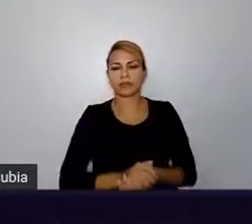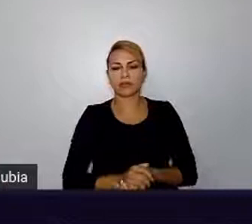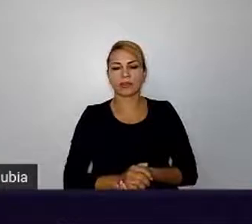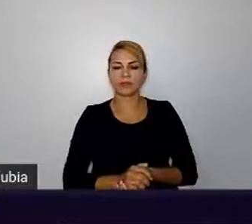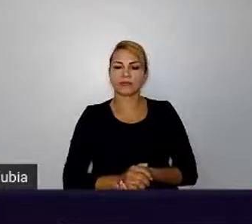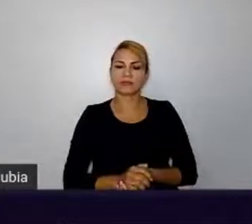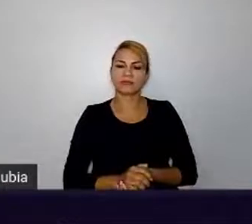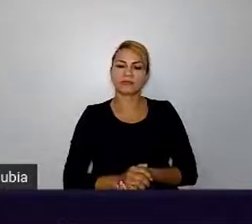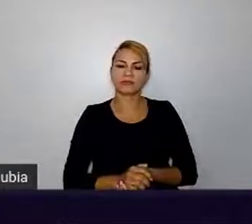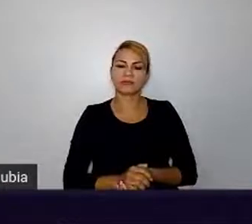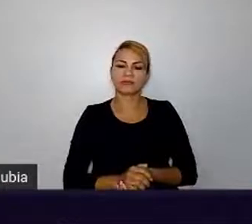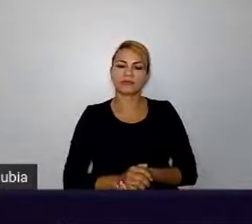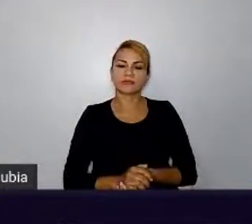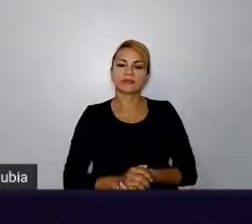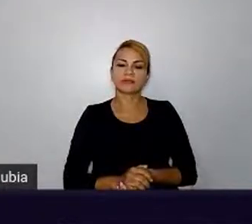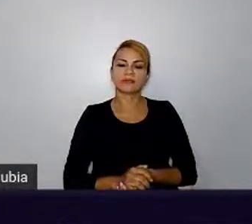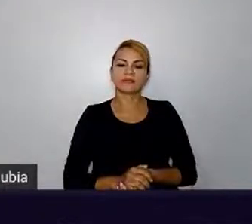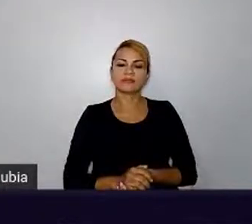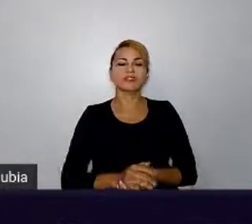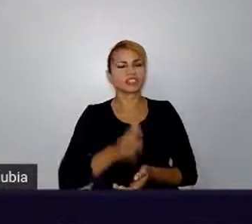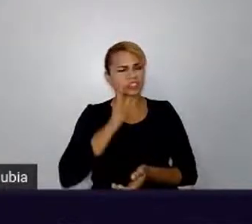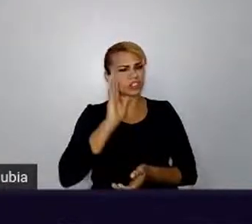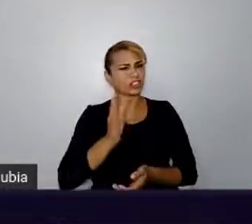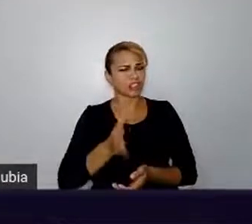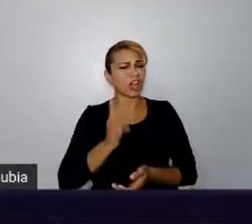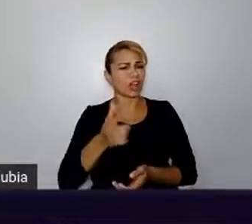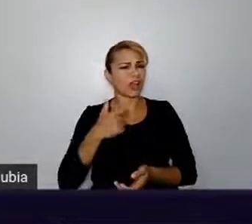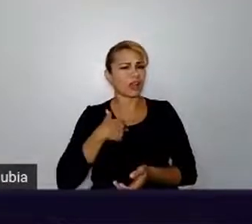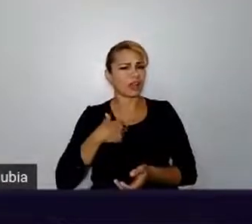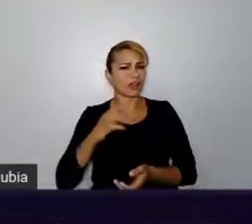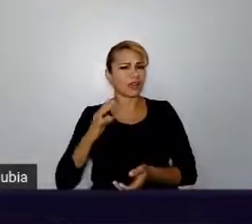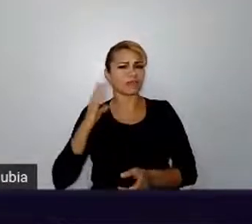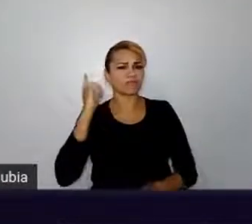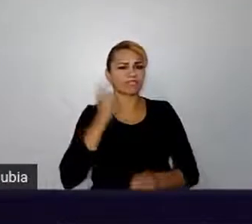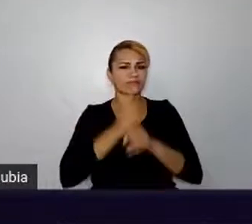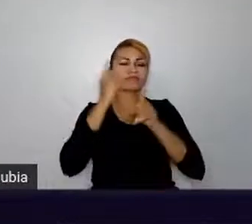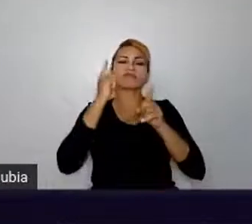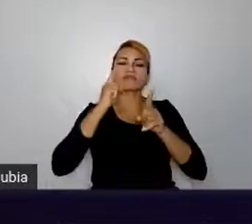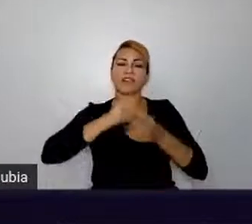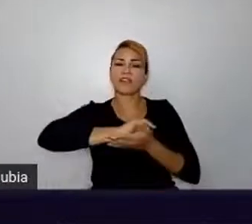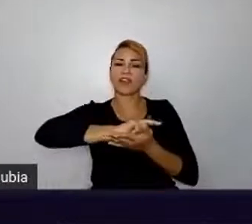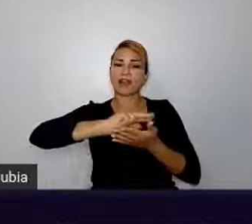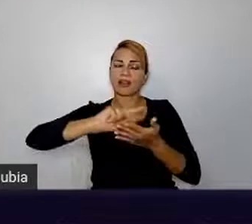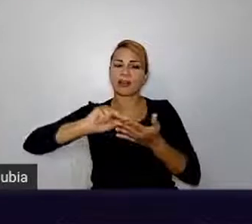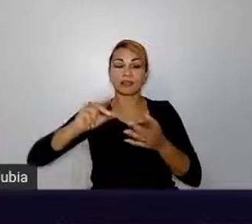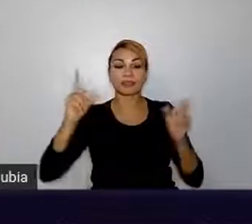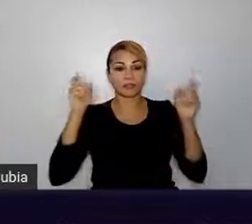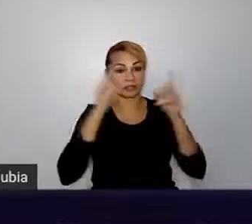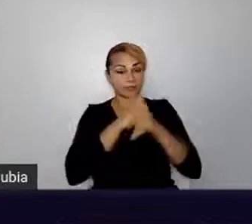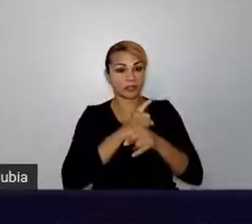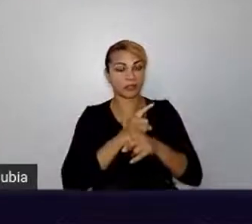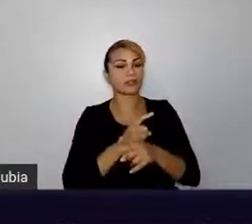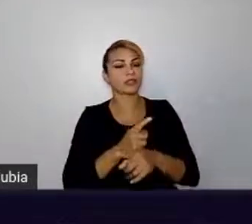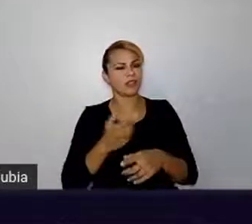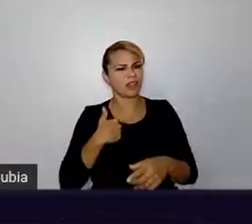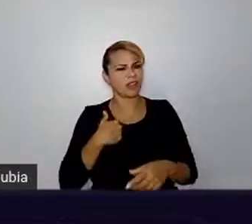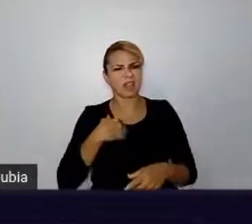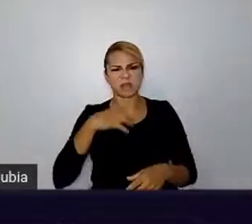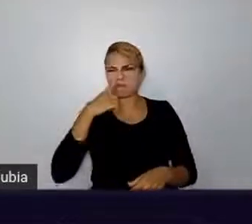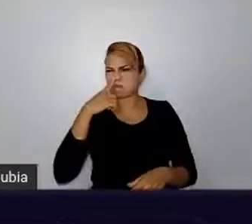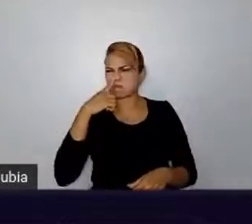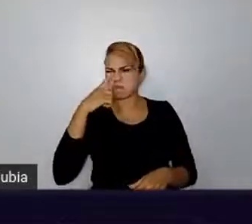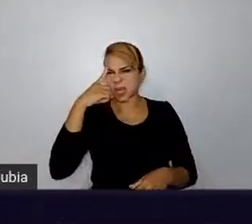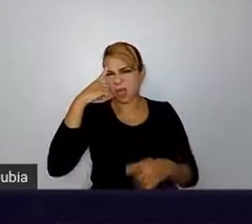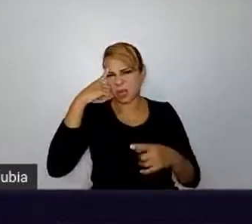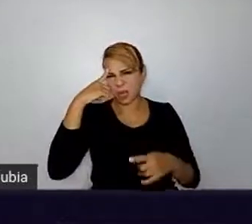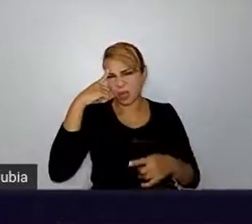já me peguei em várias situações dessas, tipo, não foram poucas, sabe, de ser intransigente mesmo, inflexível sobre